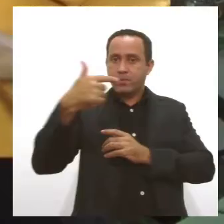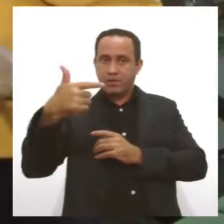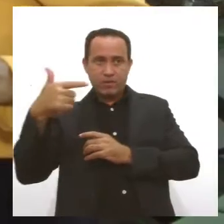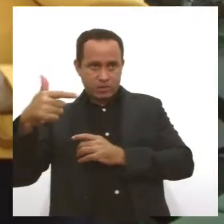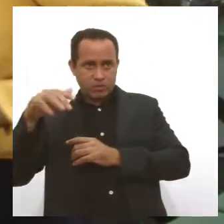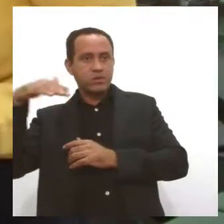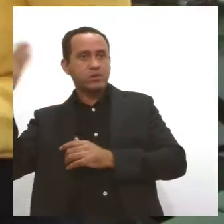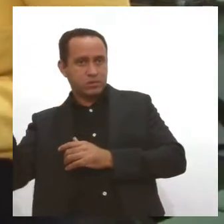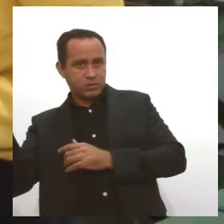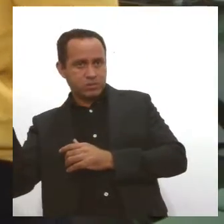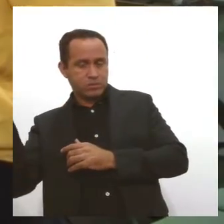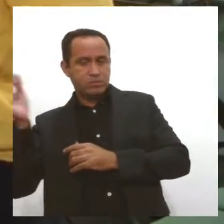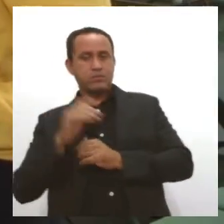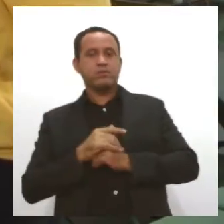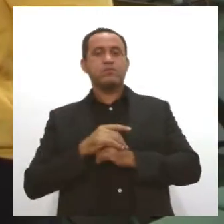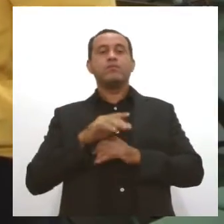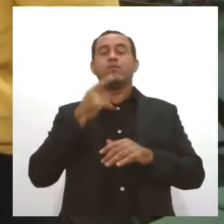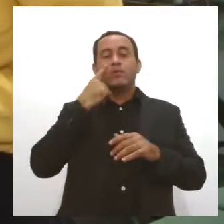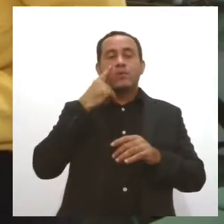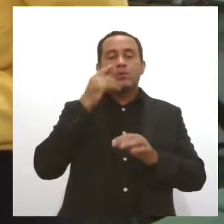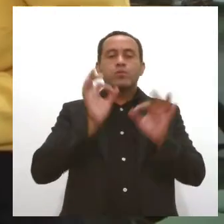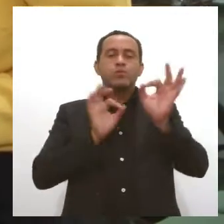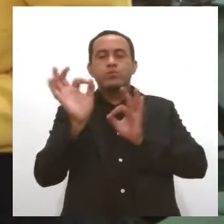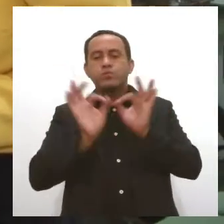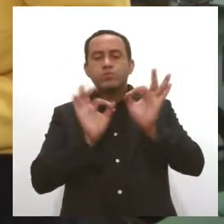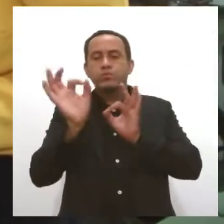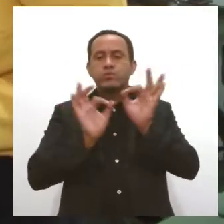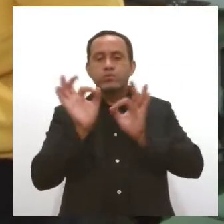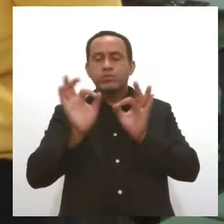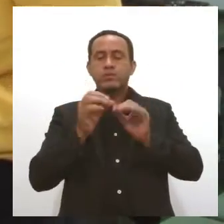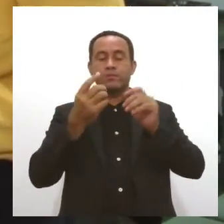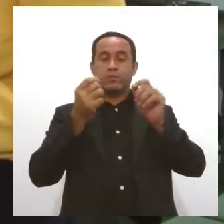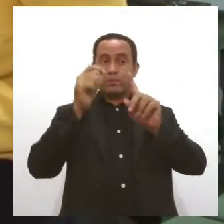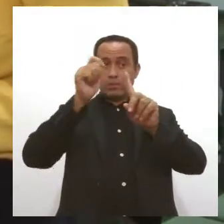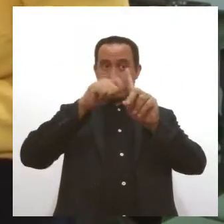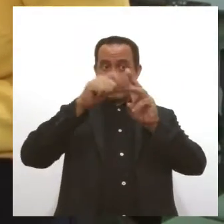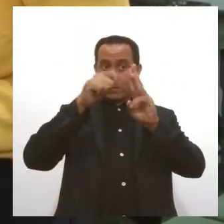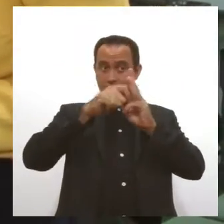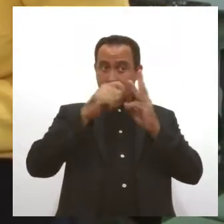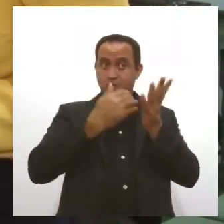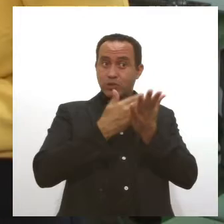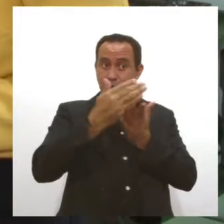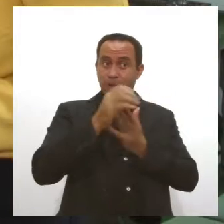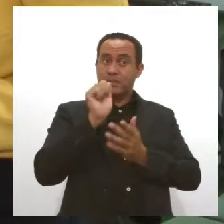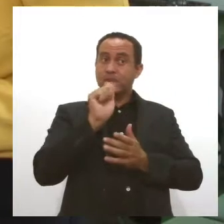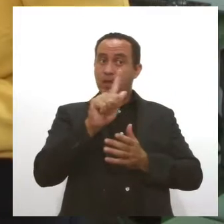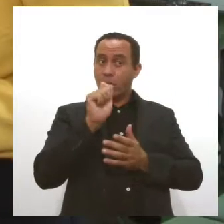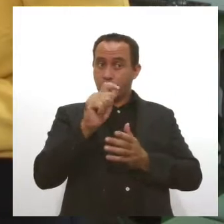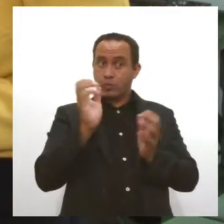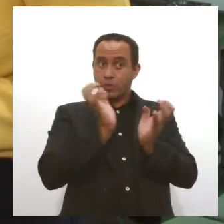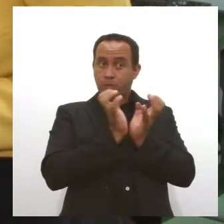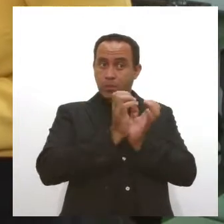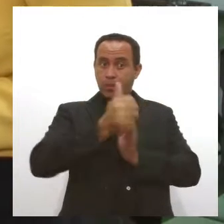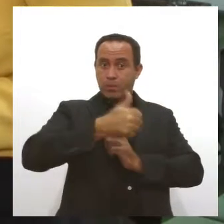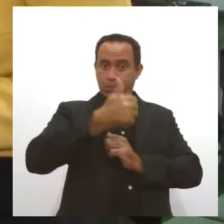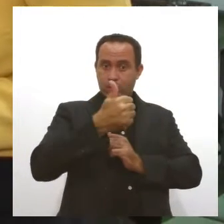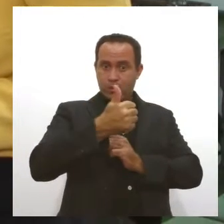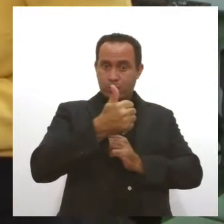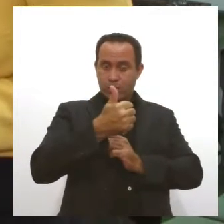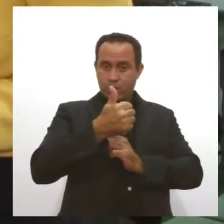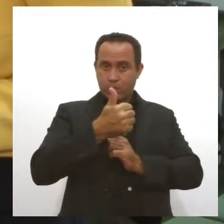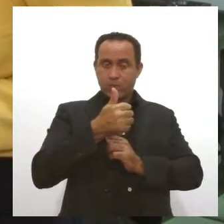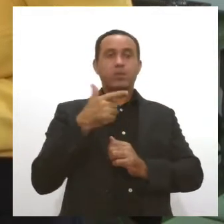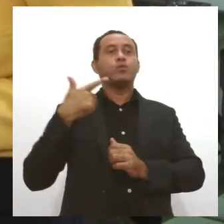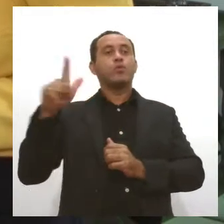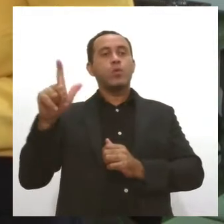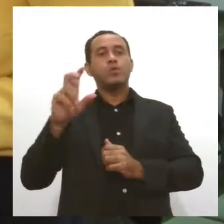prazo, tempo? Tudo é previsão, né? Para os recenseadores, 3 meses, tá? Começando em agosto. E para os ACMs e ACS, a previsão é de 5